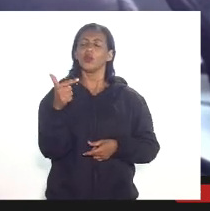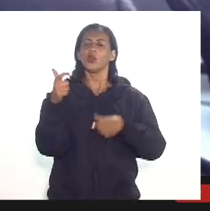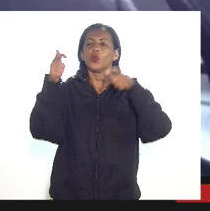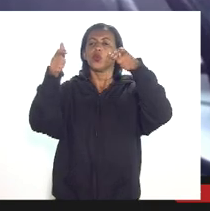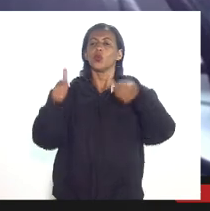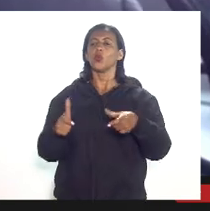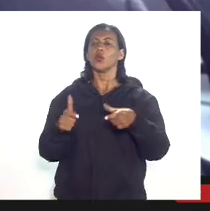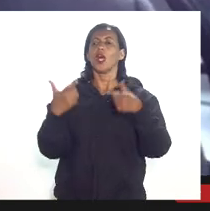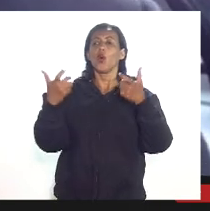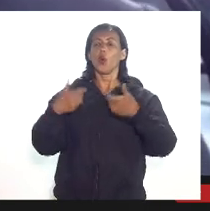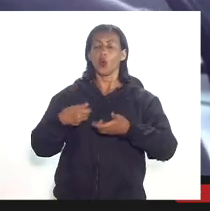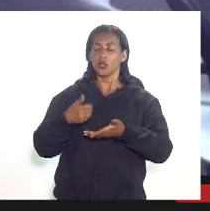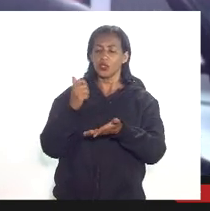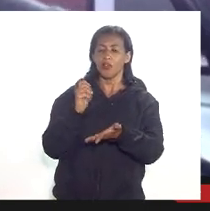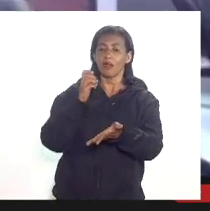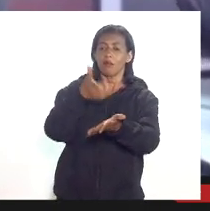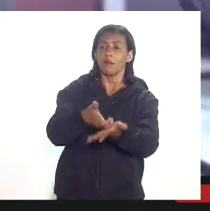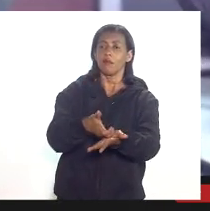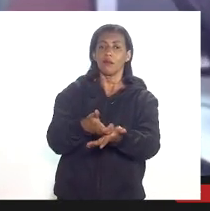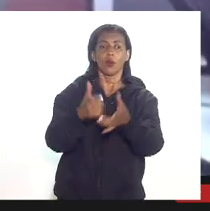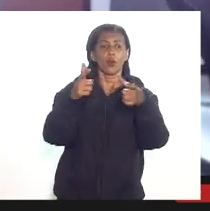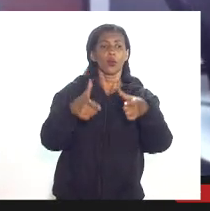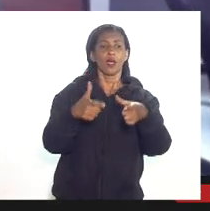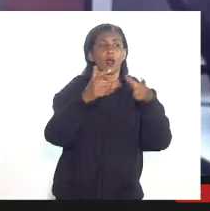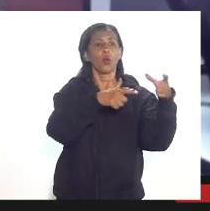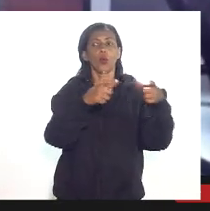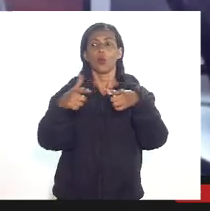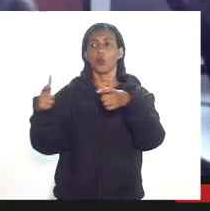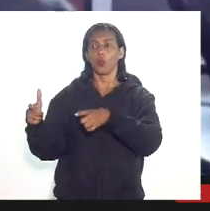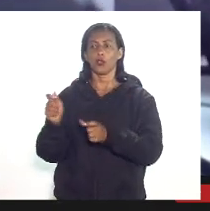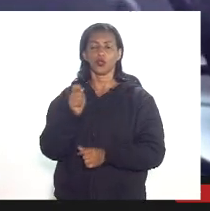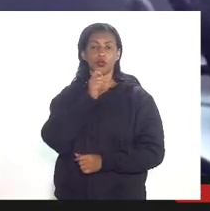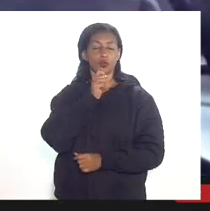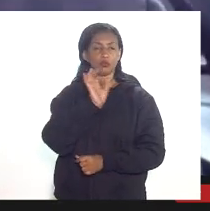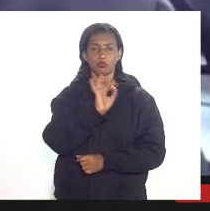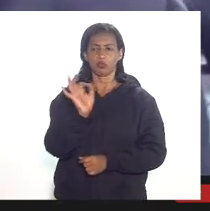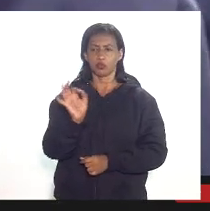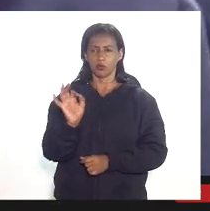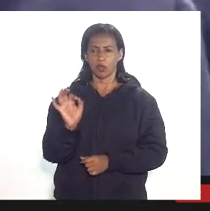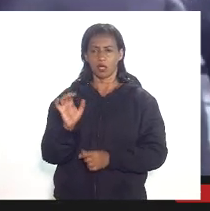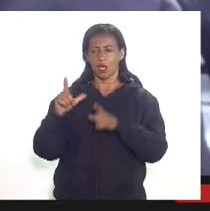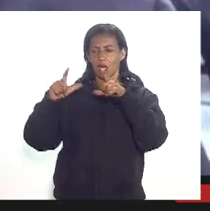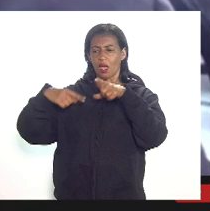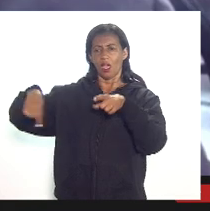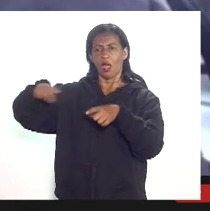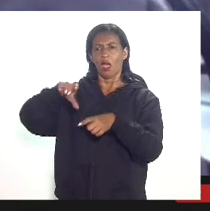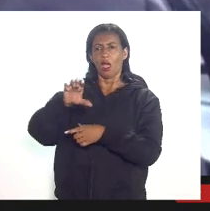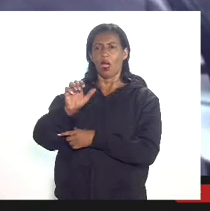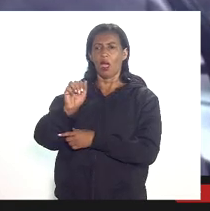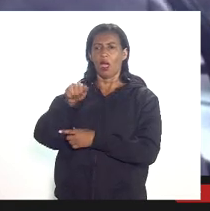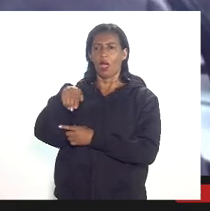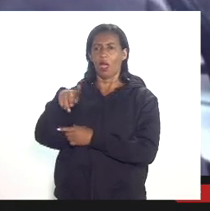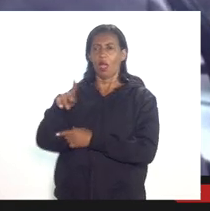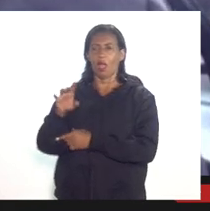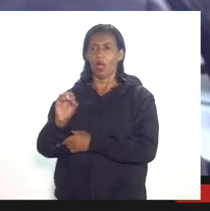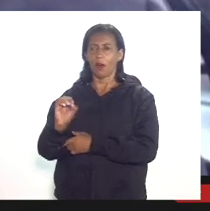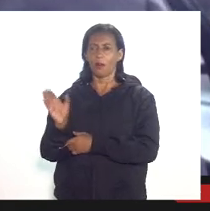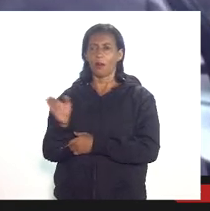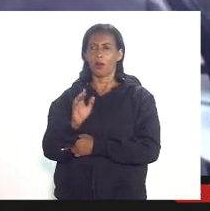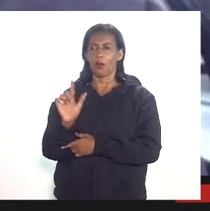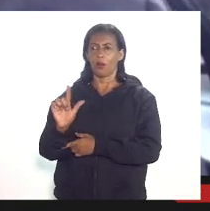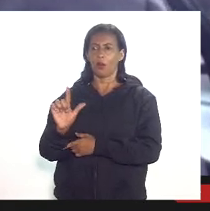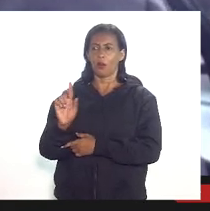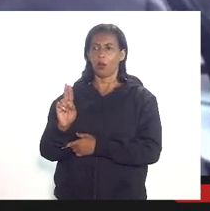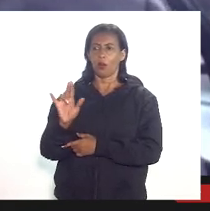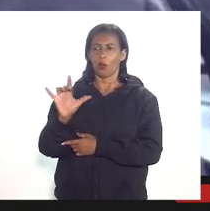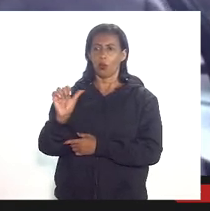local em que está sendo gasto esse valor vou dar um exemplo em relação ao campo de Lula o campo de Lula ele gera